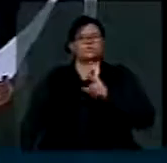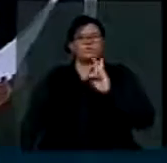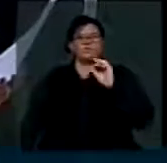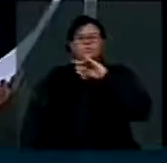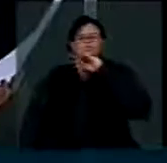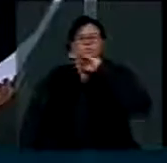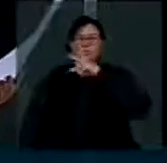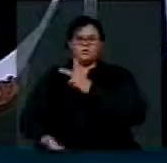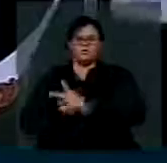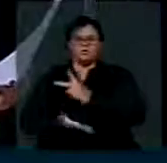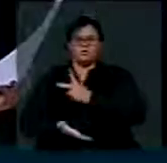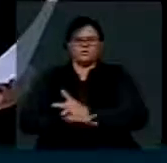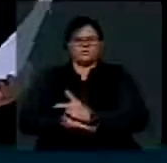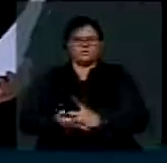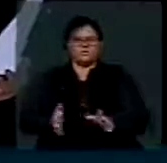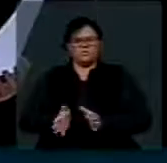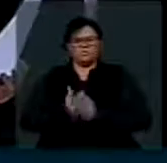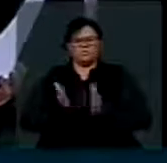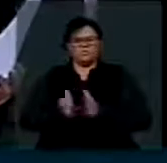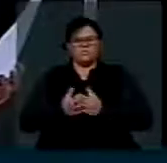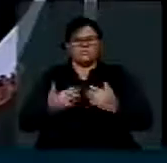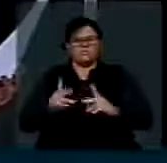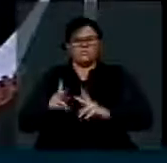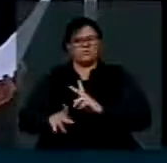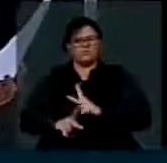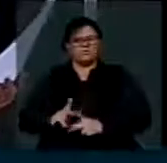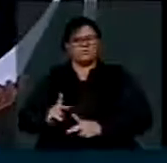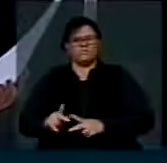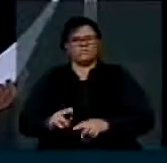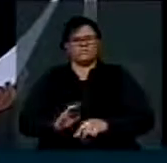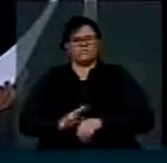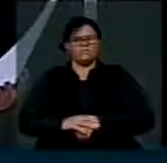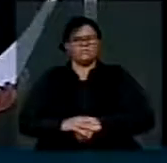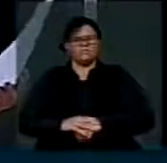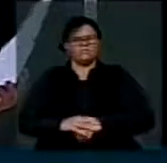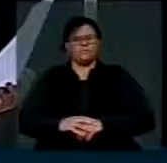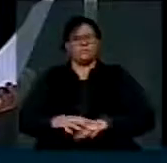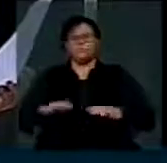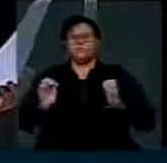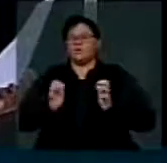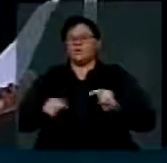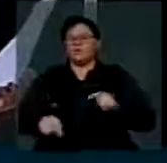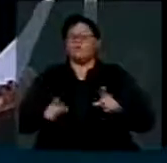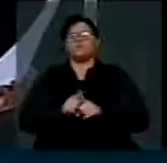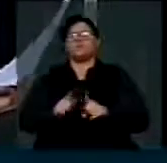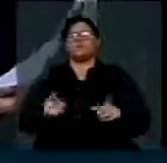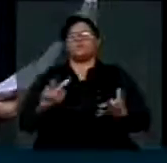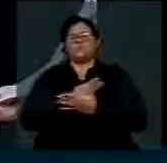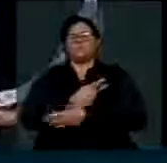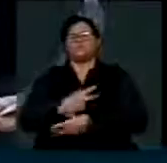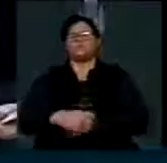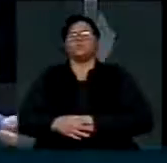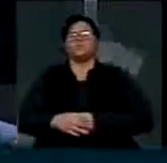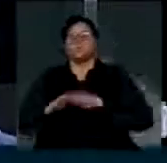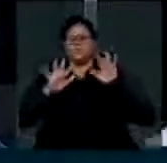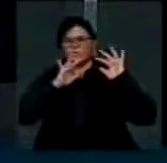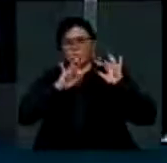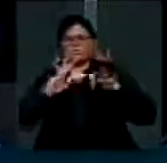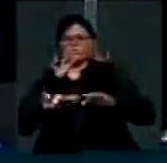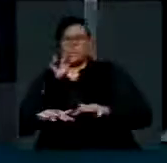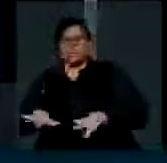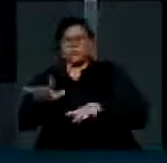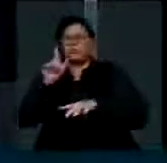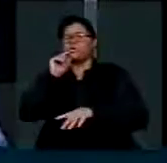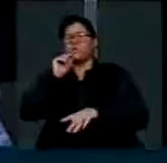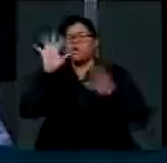sobretudo para a população mais pobre. Desta vez, no entanto, nem os mais ricos escaparam da enxurrada provocada pelas fortes chuvas lá